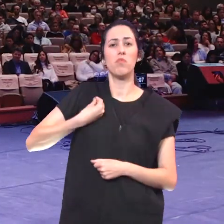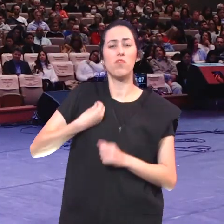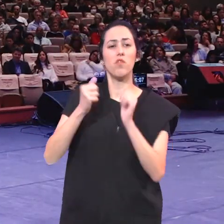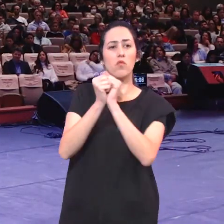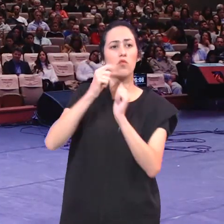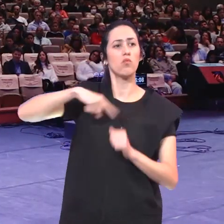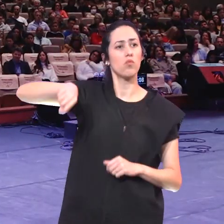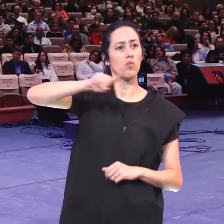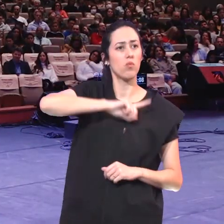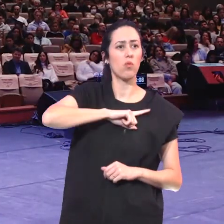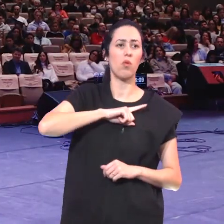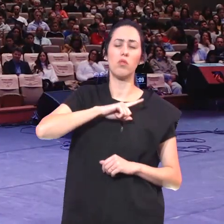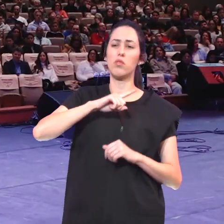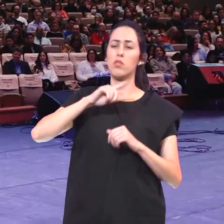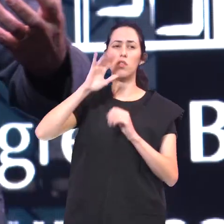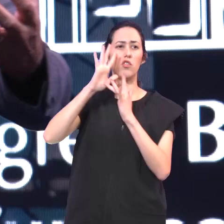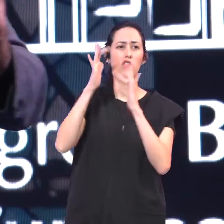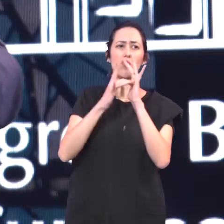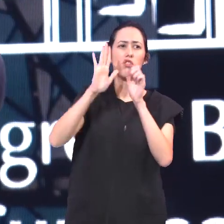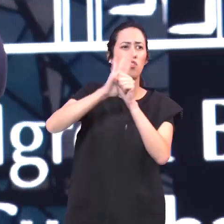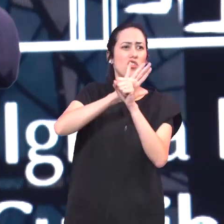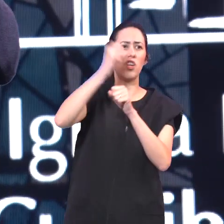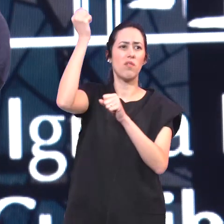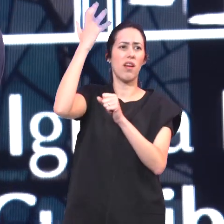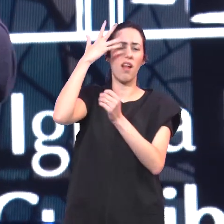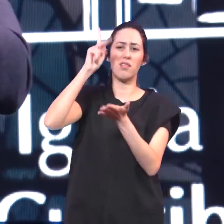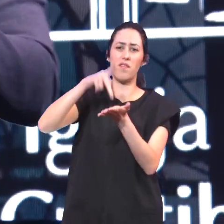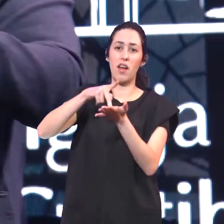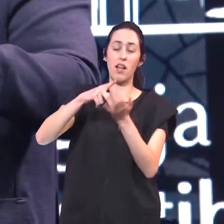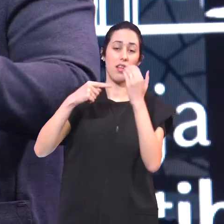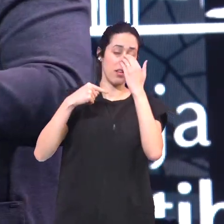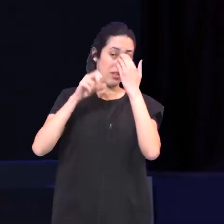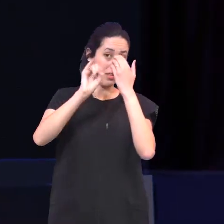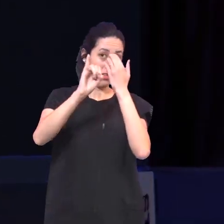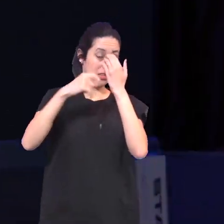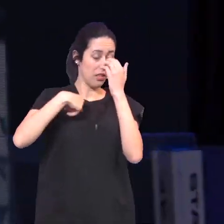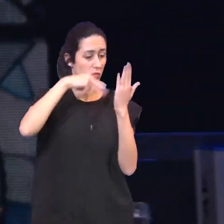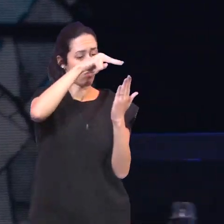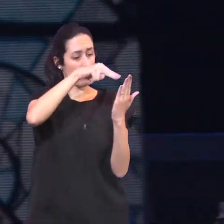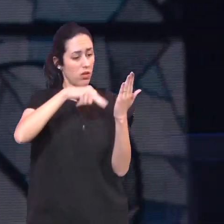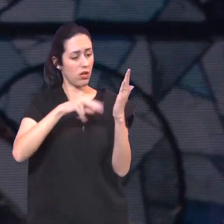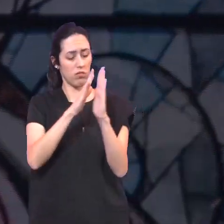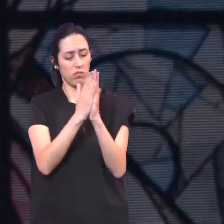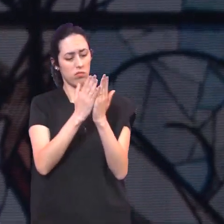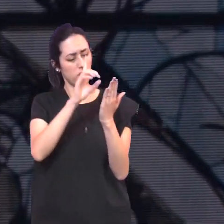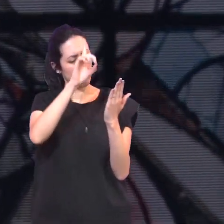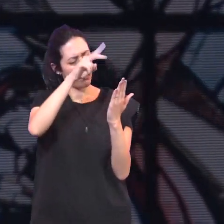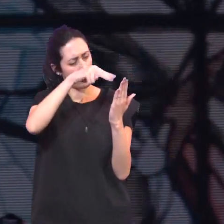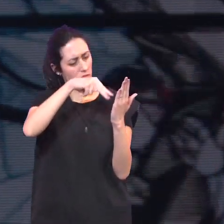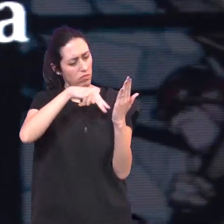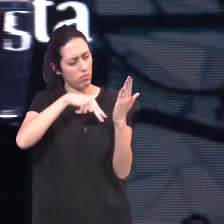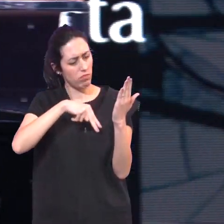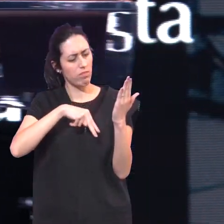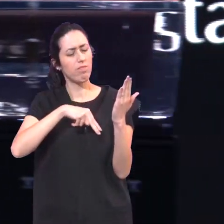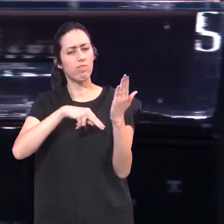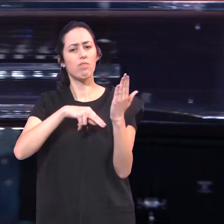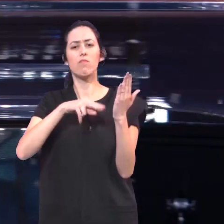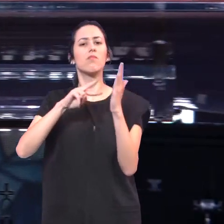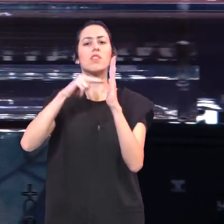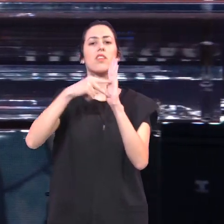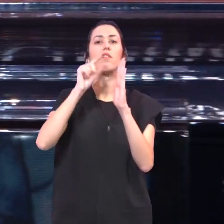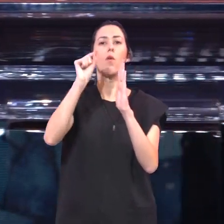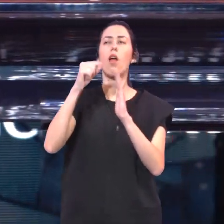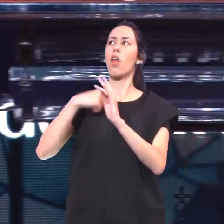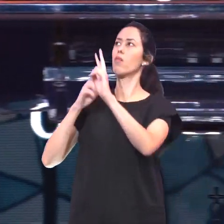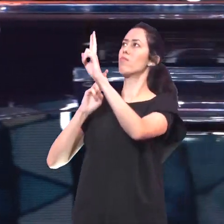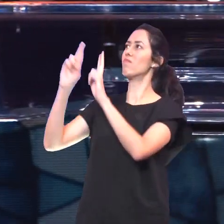E de verdade Quando eu estou Lendo a palavra De Deus Quando eu estou Orando a palavra De Deus Estou me relacionando Com Jesus Cristo Nosso Senhor